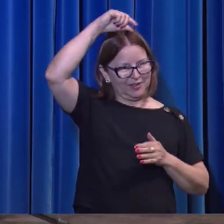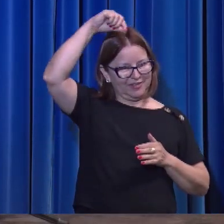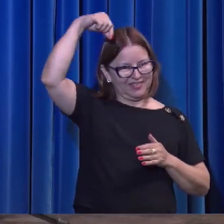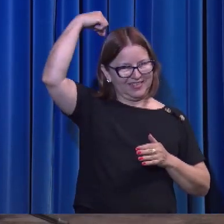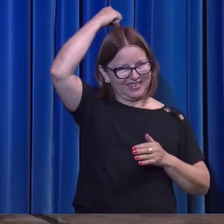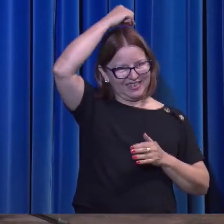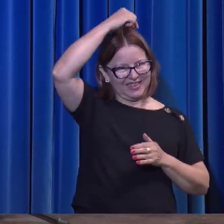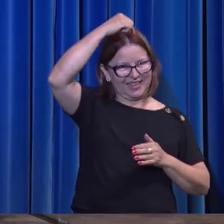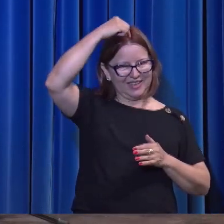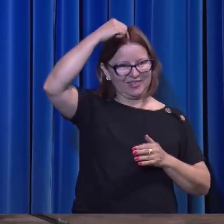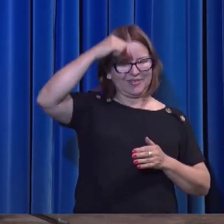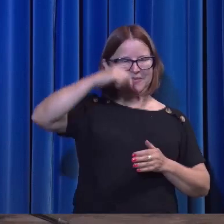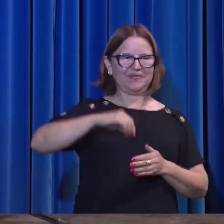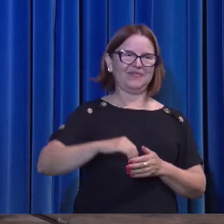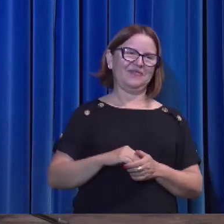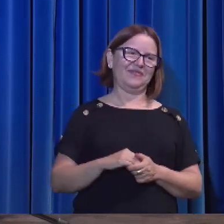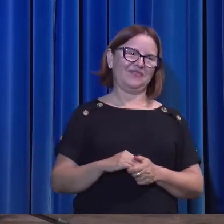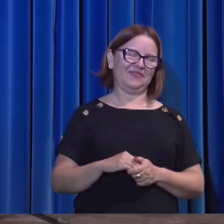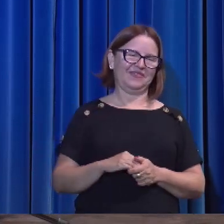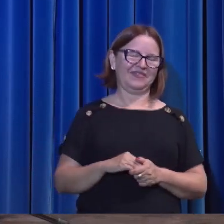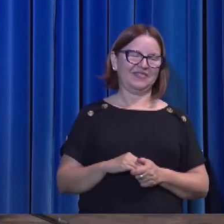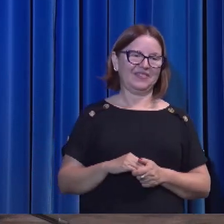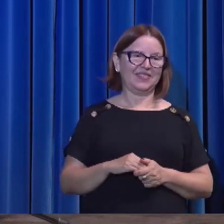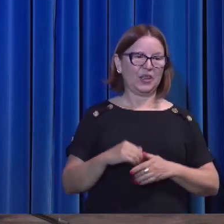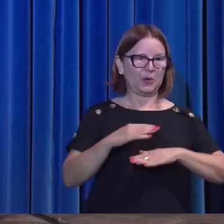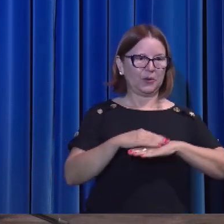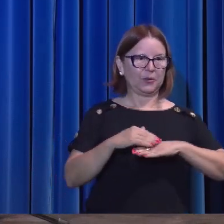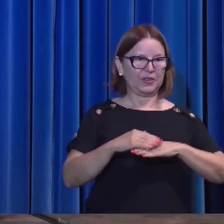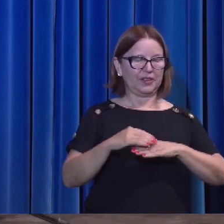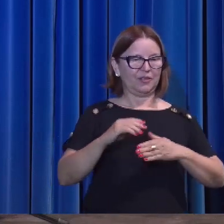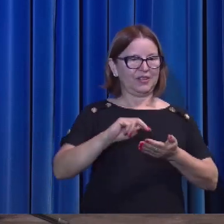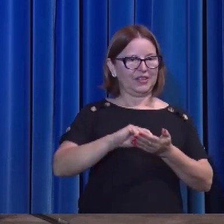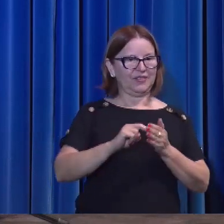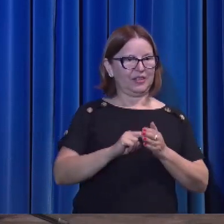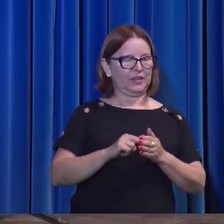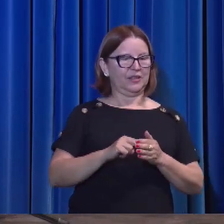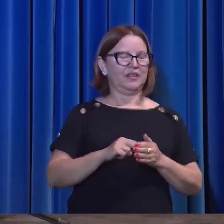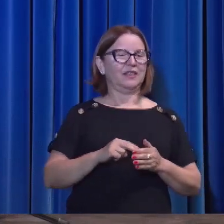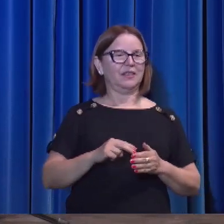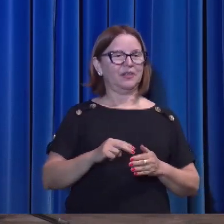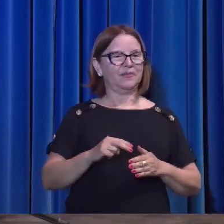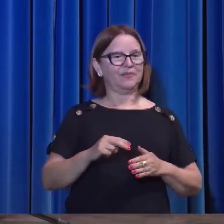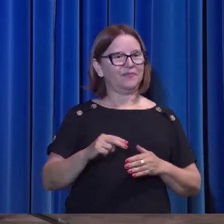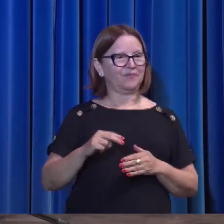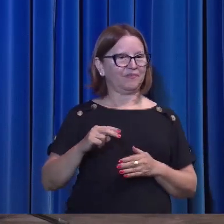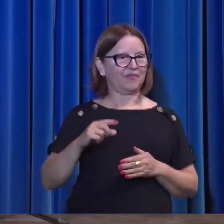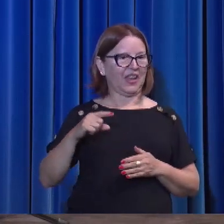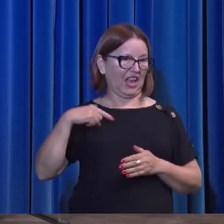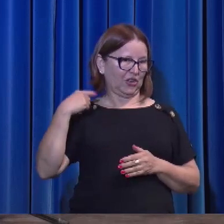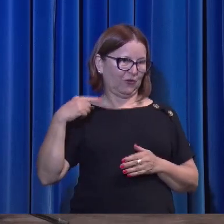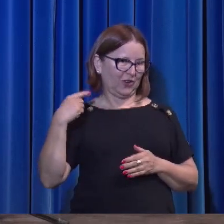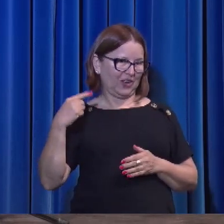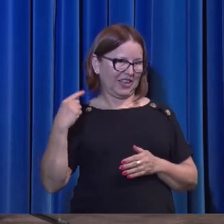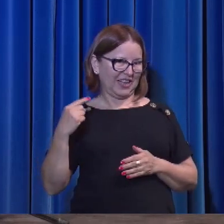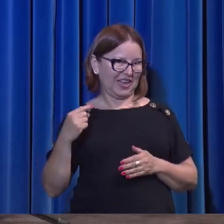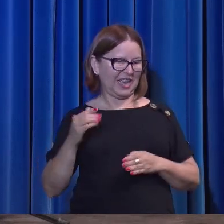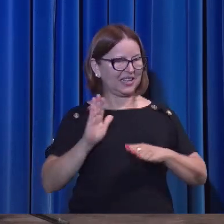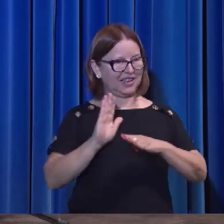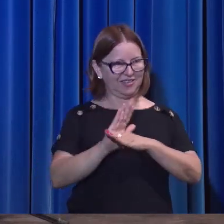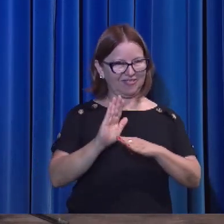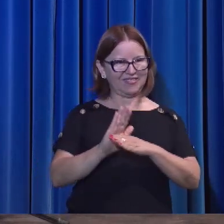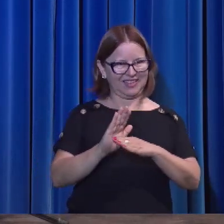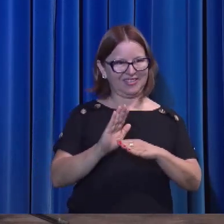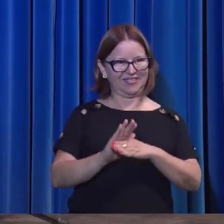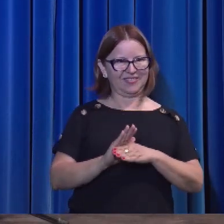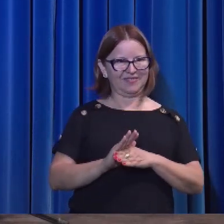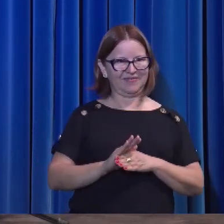Que significa advogado, consolador ou ajudador.